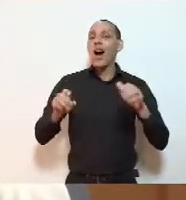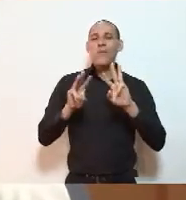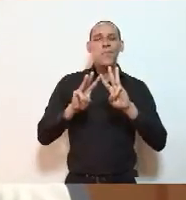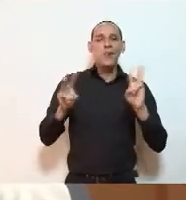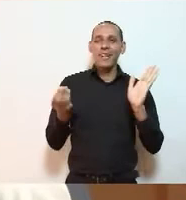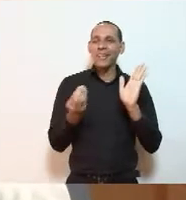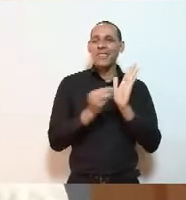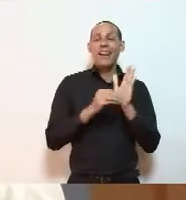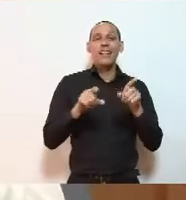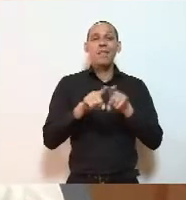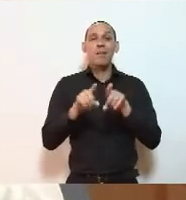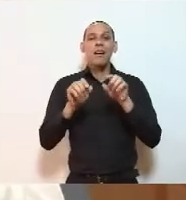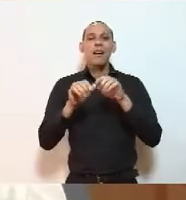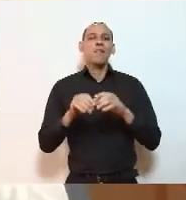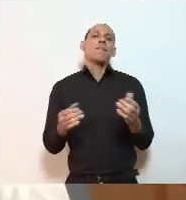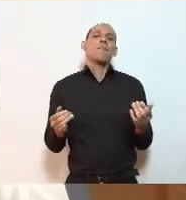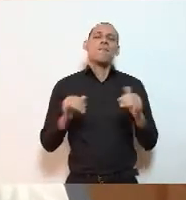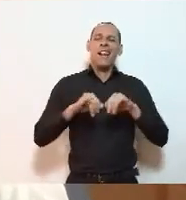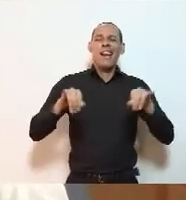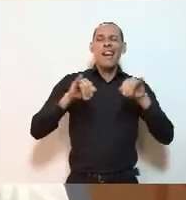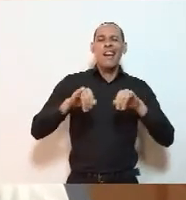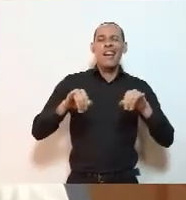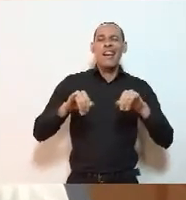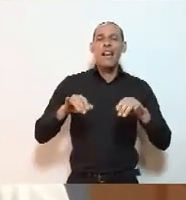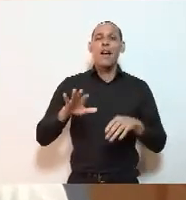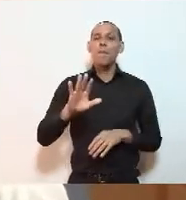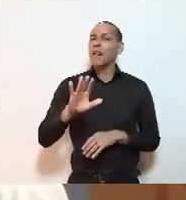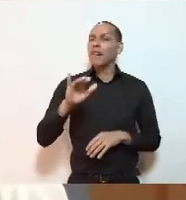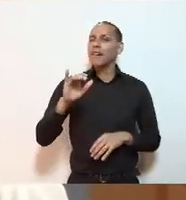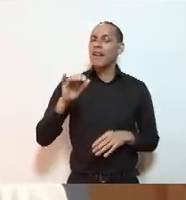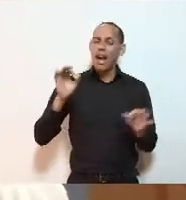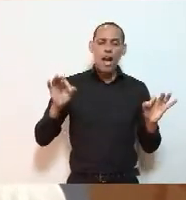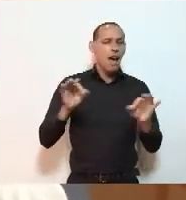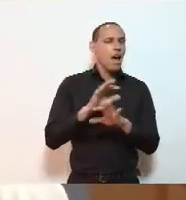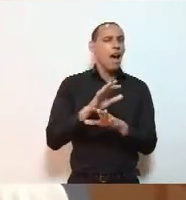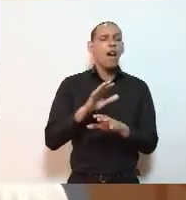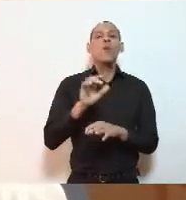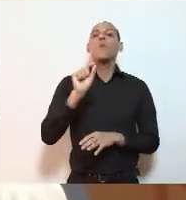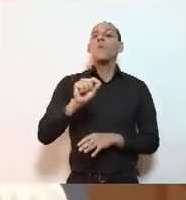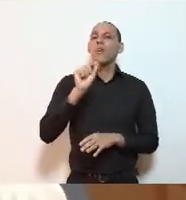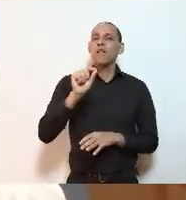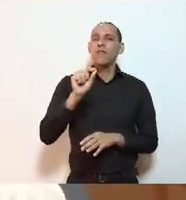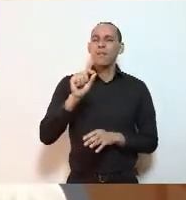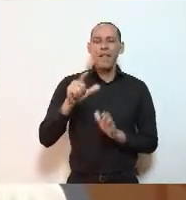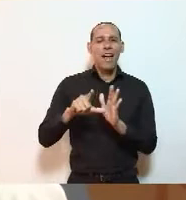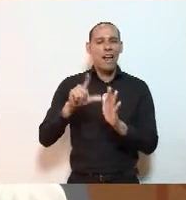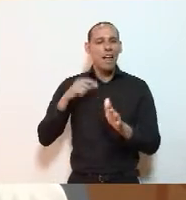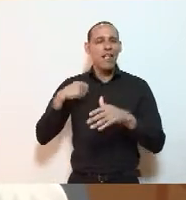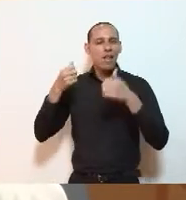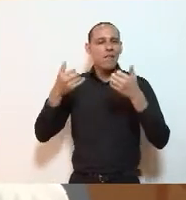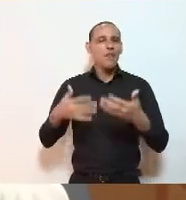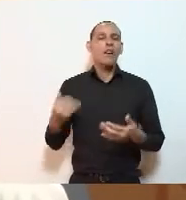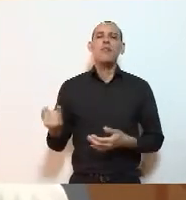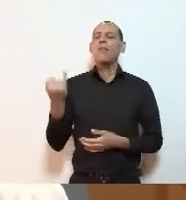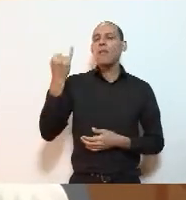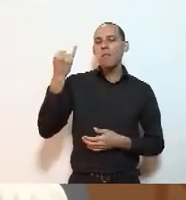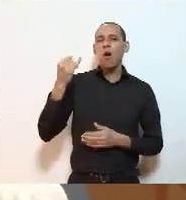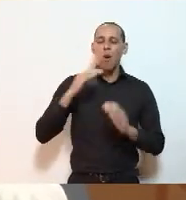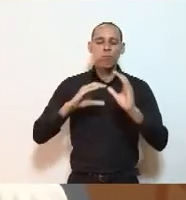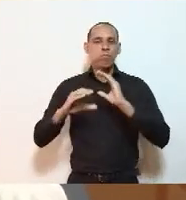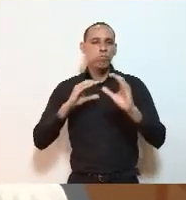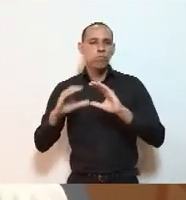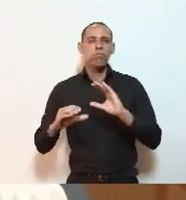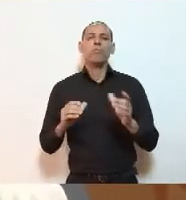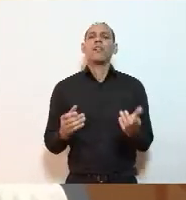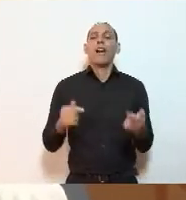mídia também, mas eu quero terminar falando da importância da informação e da comunicação nesse espaço, que é um